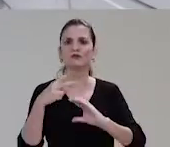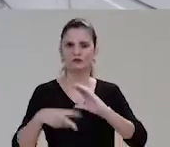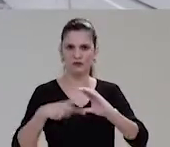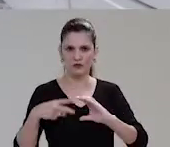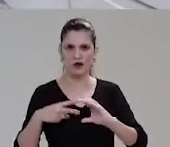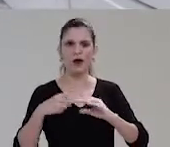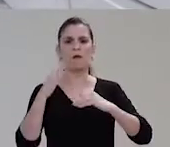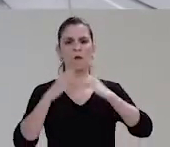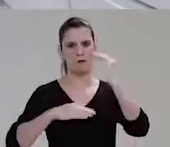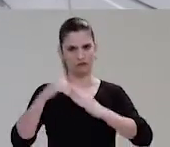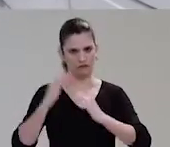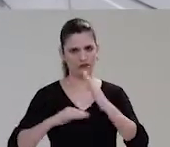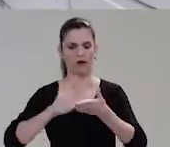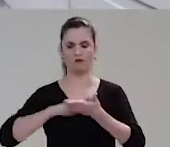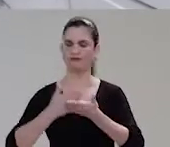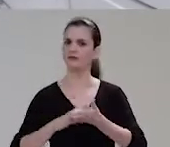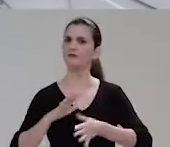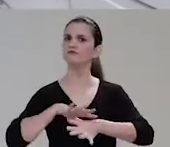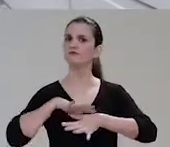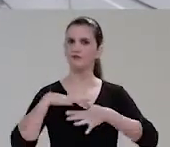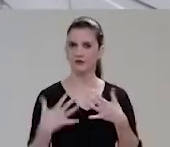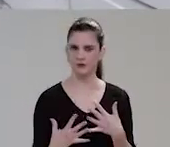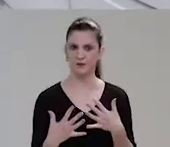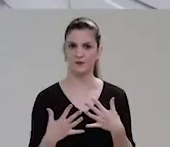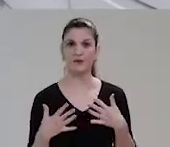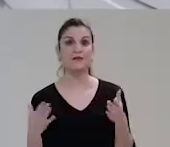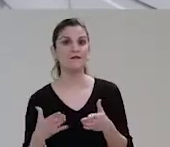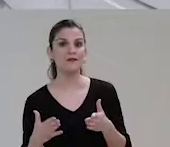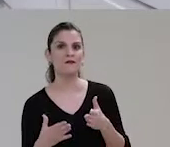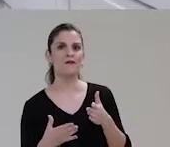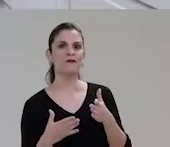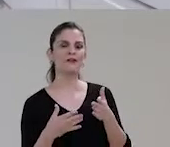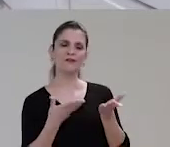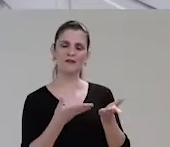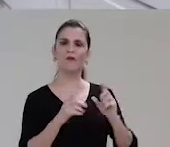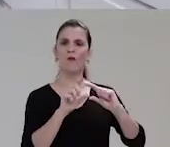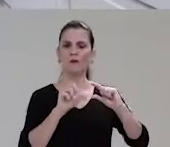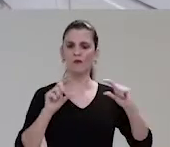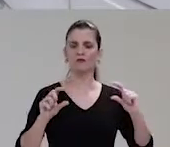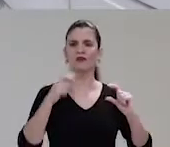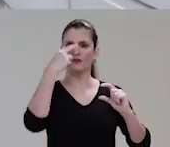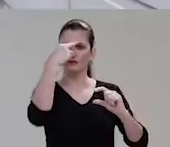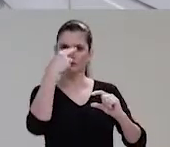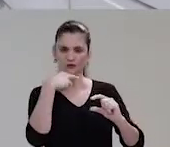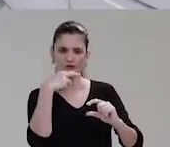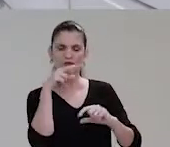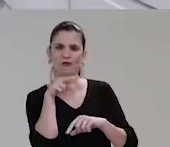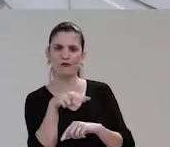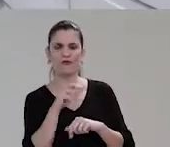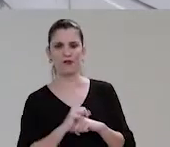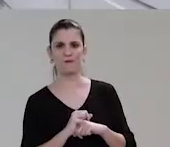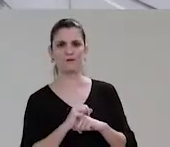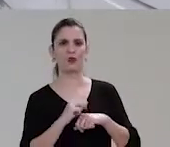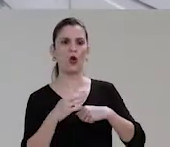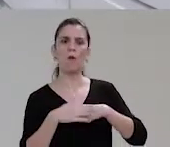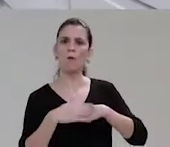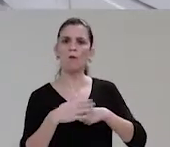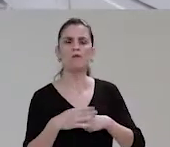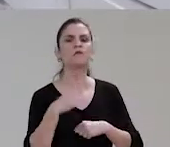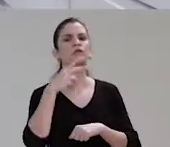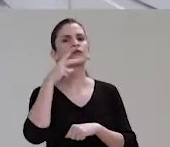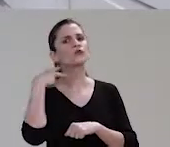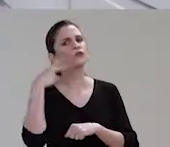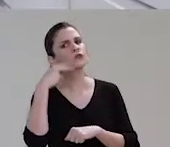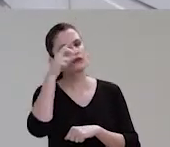para intérpretes de Libras e agora a hashtag para a Cego Ver. Um projeto também do vereador Otávio Trad,